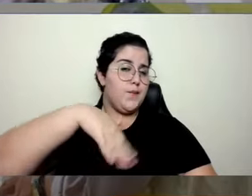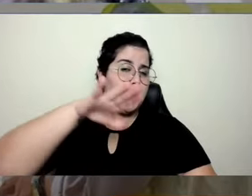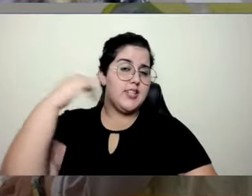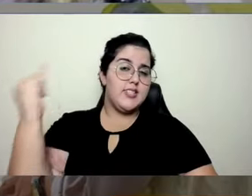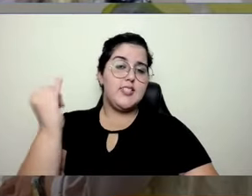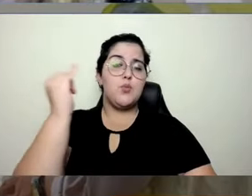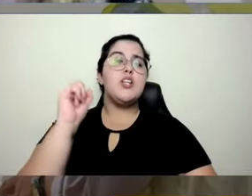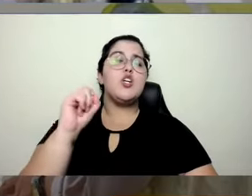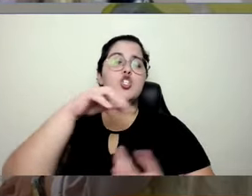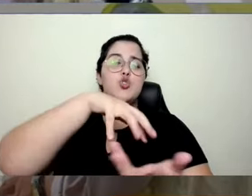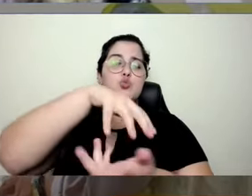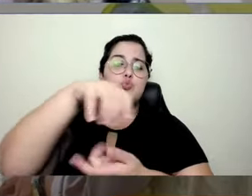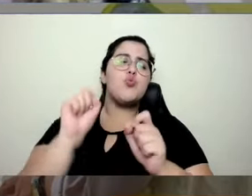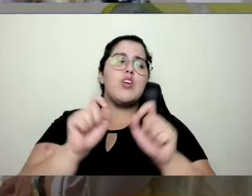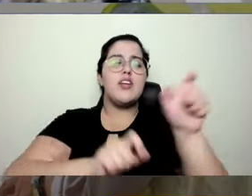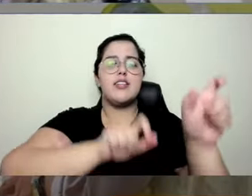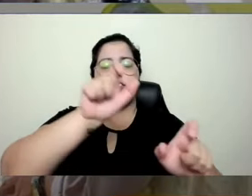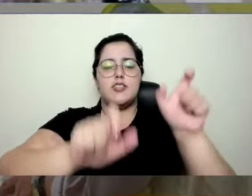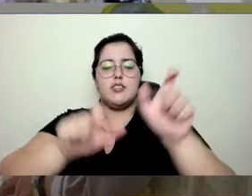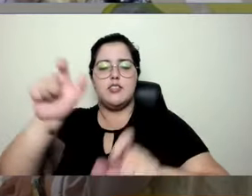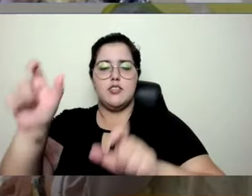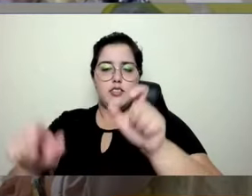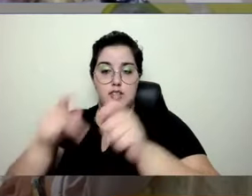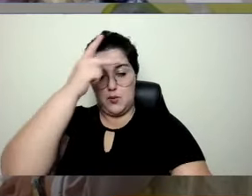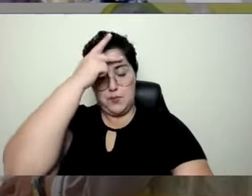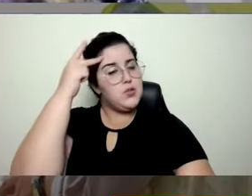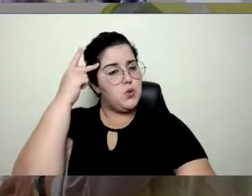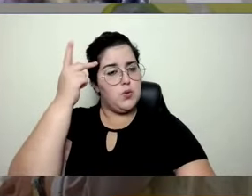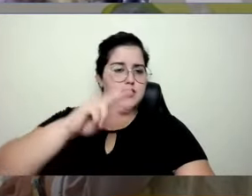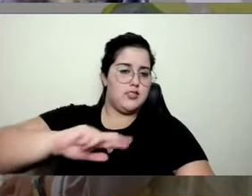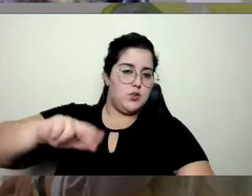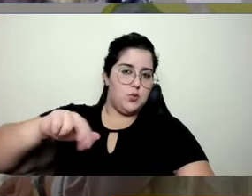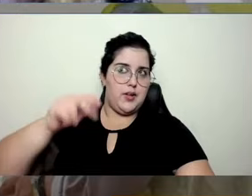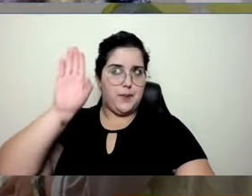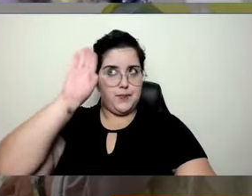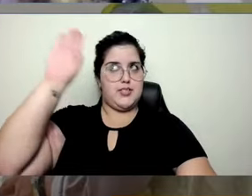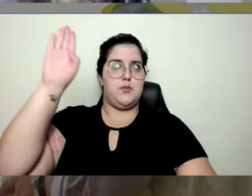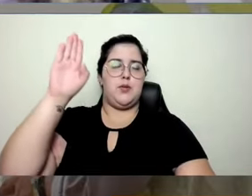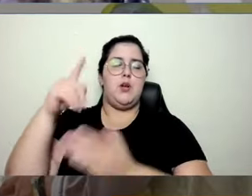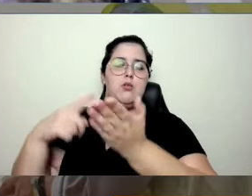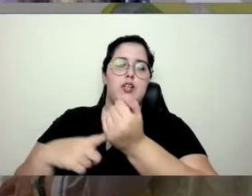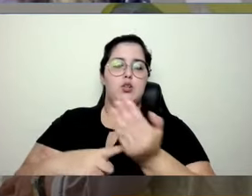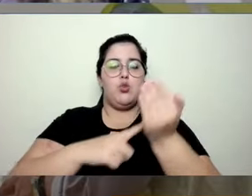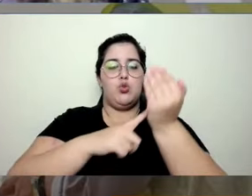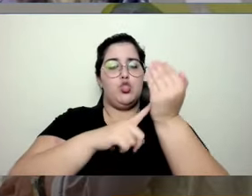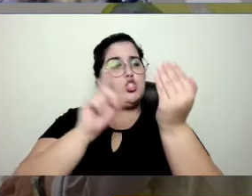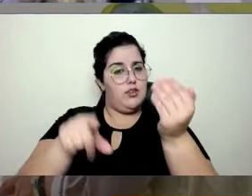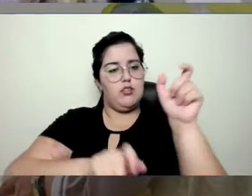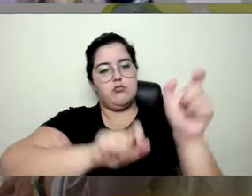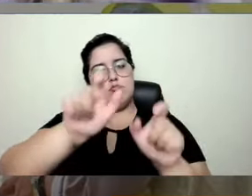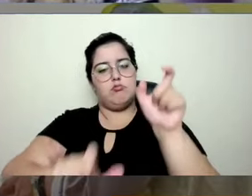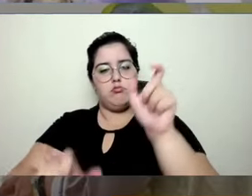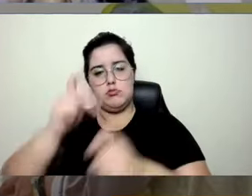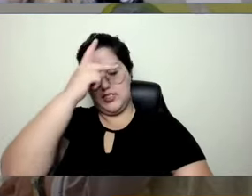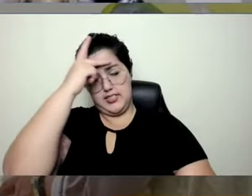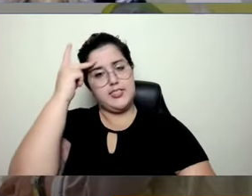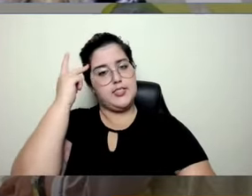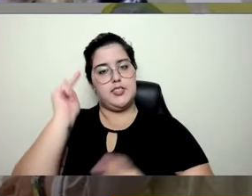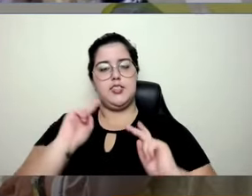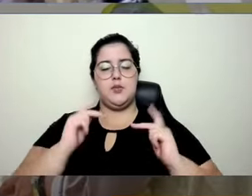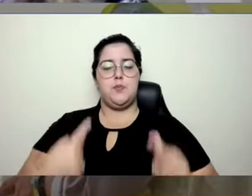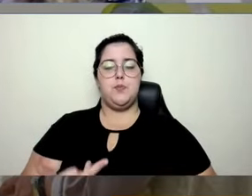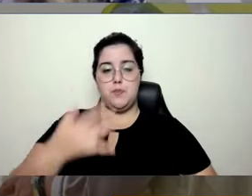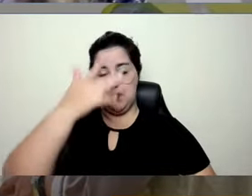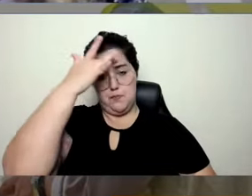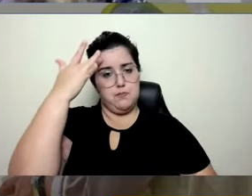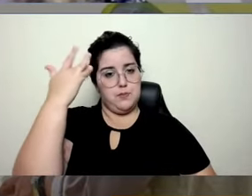são as pessoas, então, não é a tecnologia, não, não é o sistema, não é a estatística, são as pessoas, né, como a galera está falando